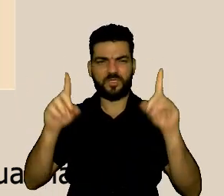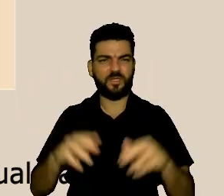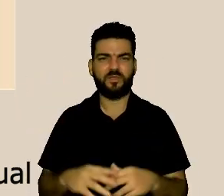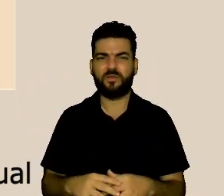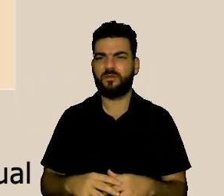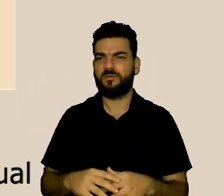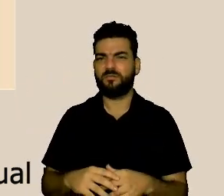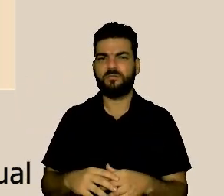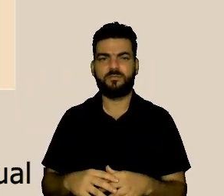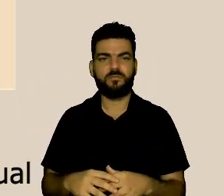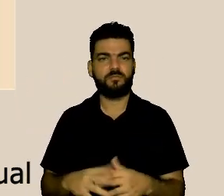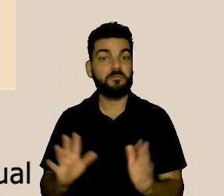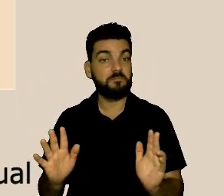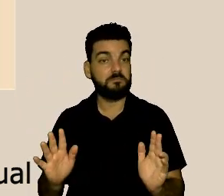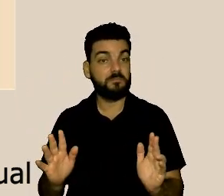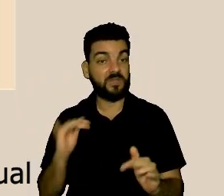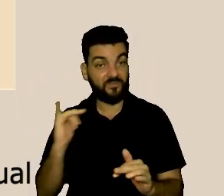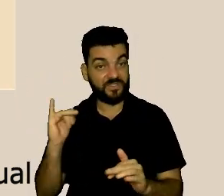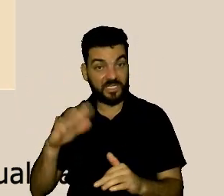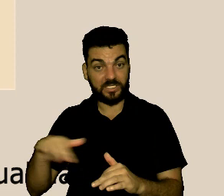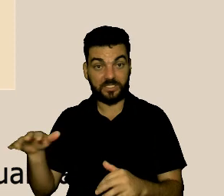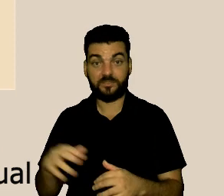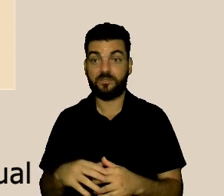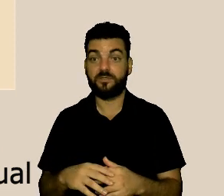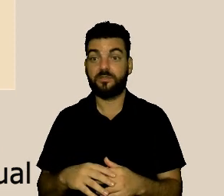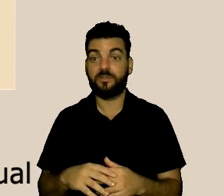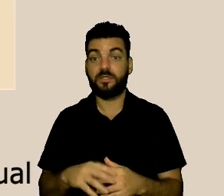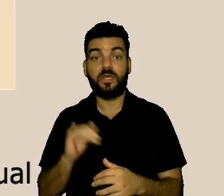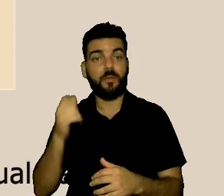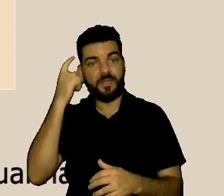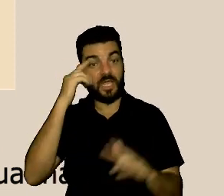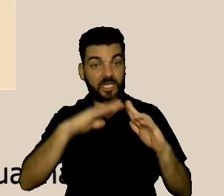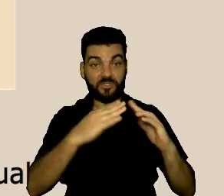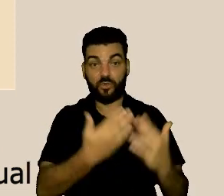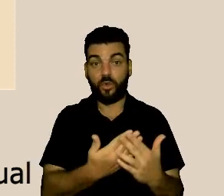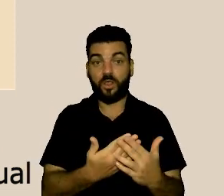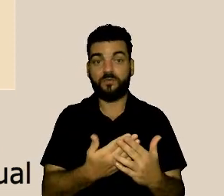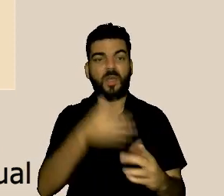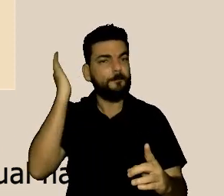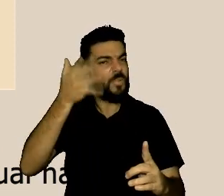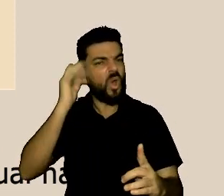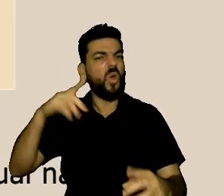foi nada se a gente não ia bem na escola a gente era burro